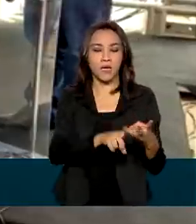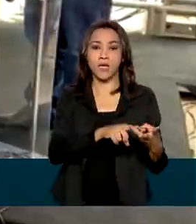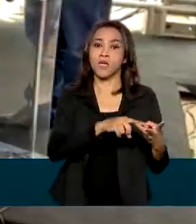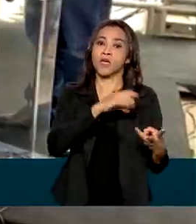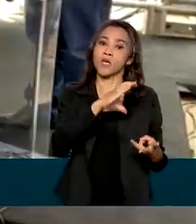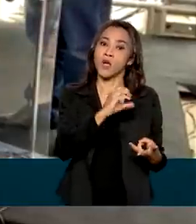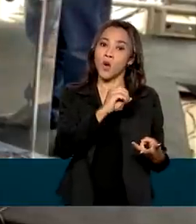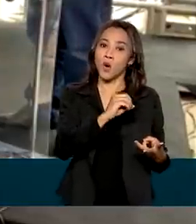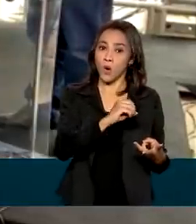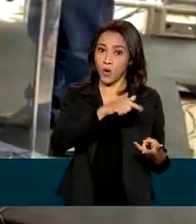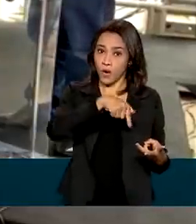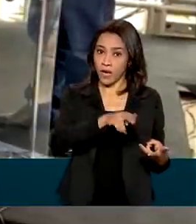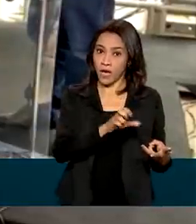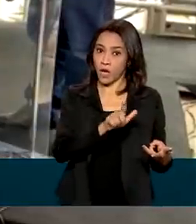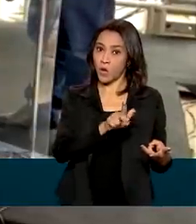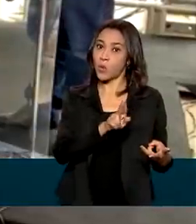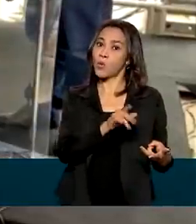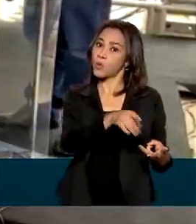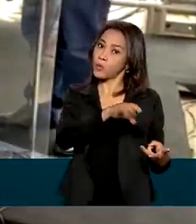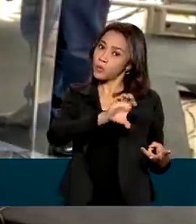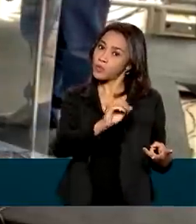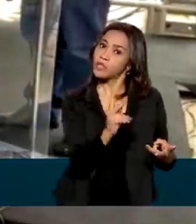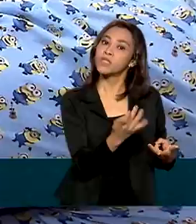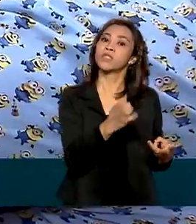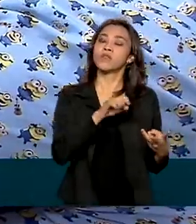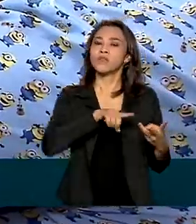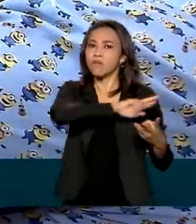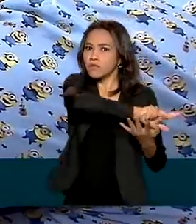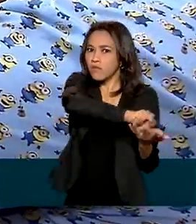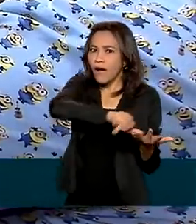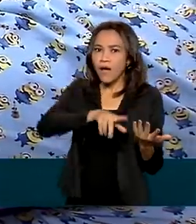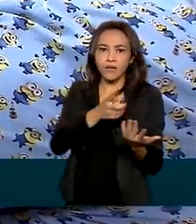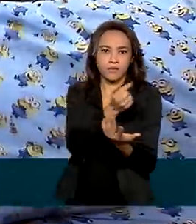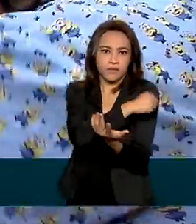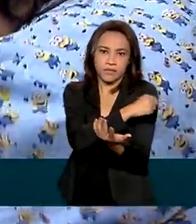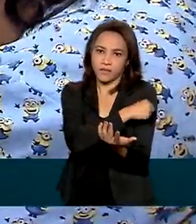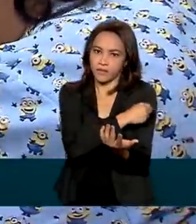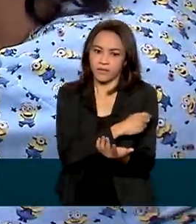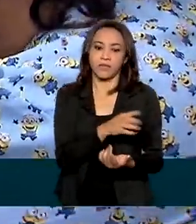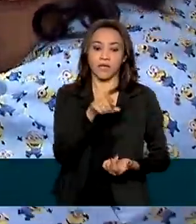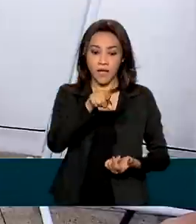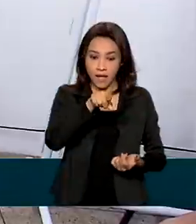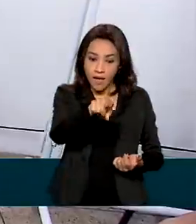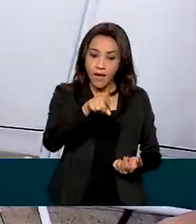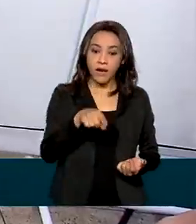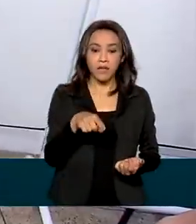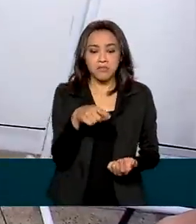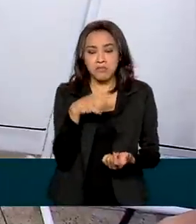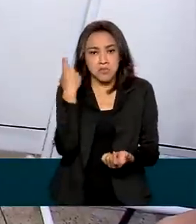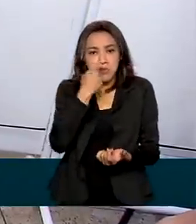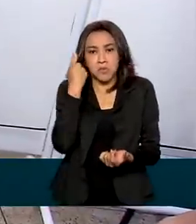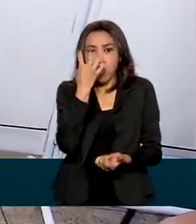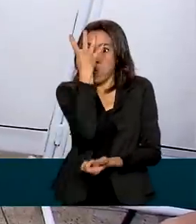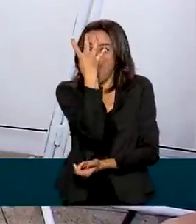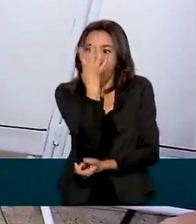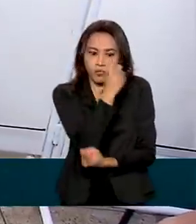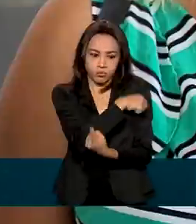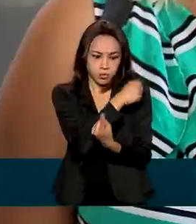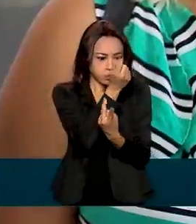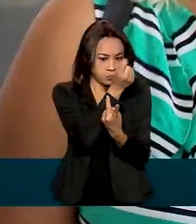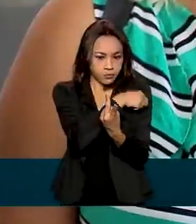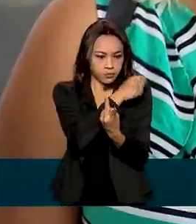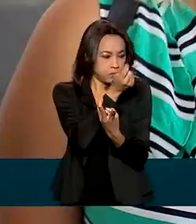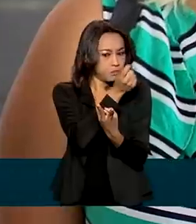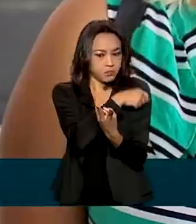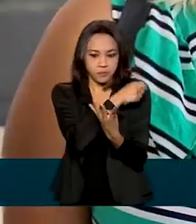etc. Um cardápio muito grande de vacinas. A Maria Vitória não se importou em ter que tomar quatro vacinas diferentes.